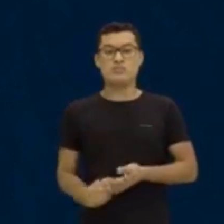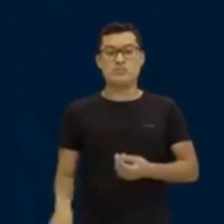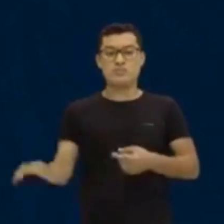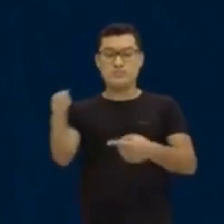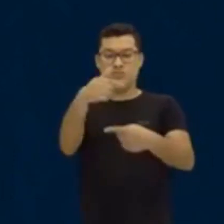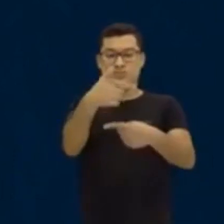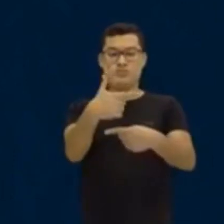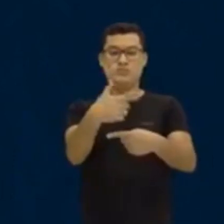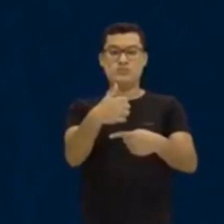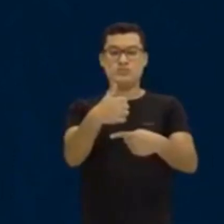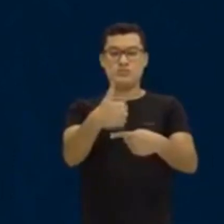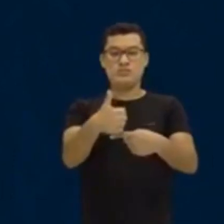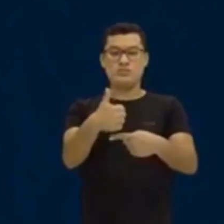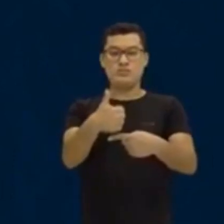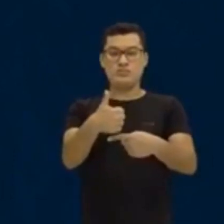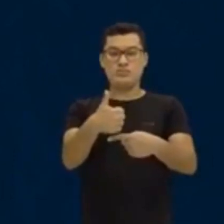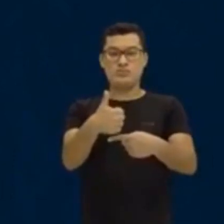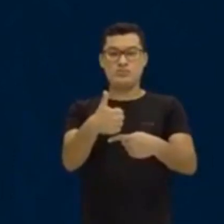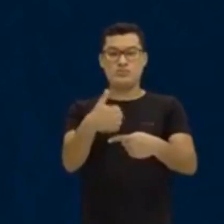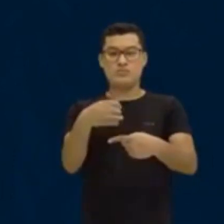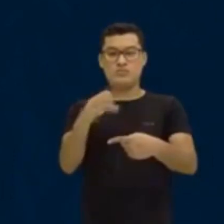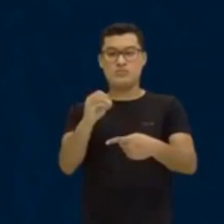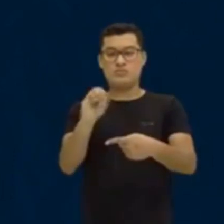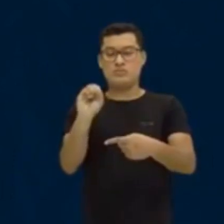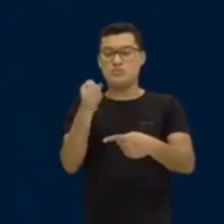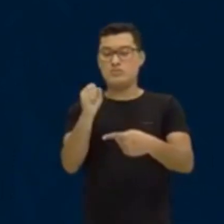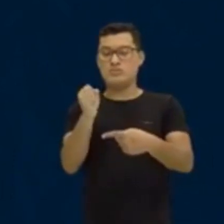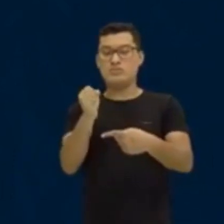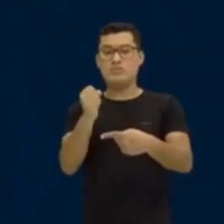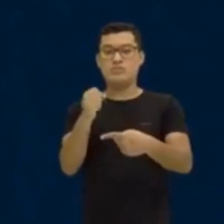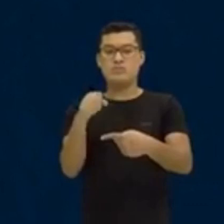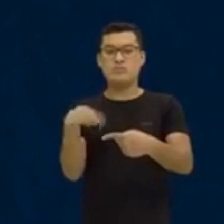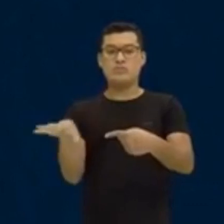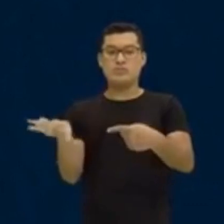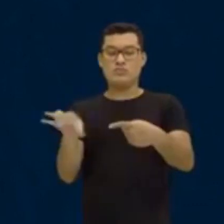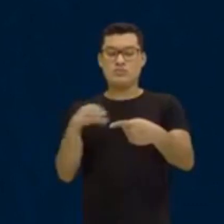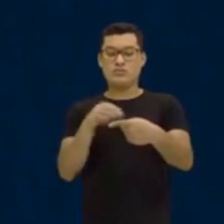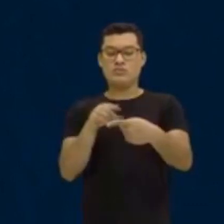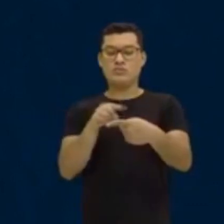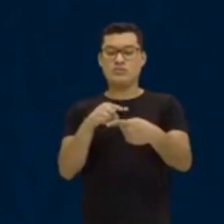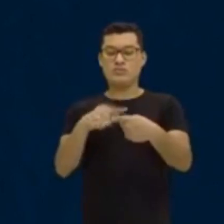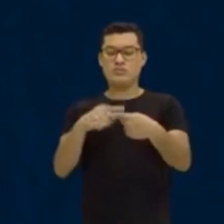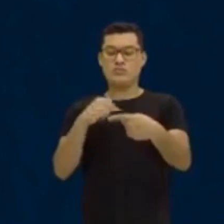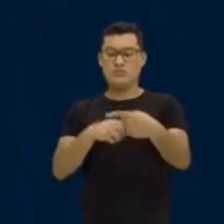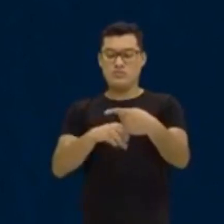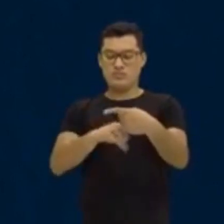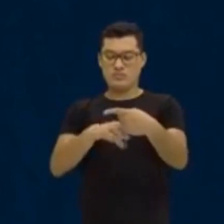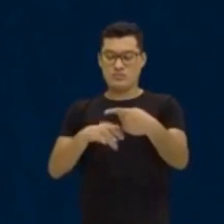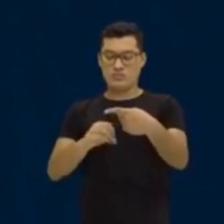.108 sobre